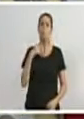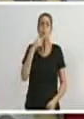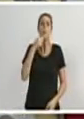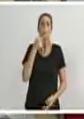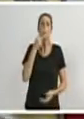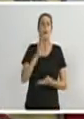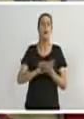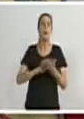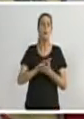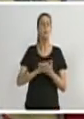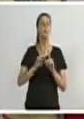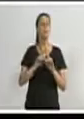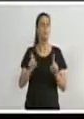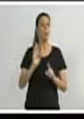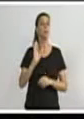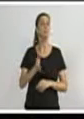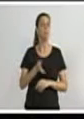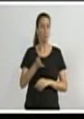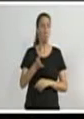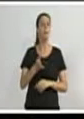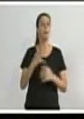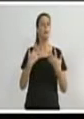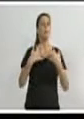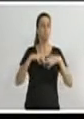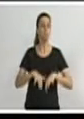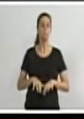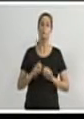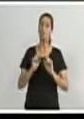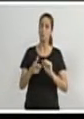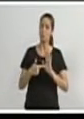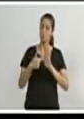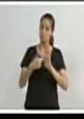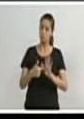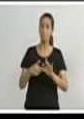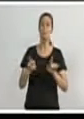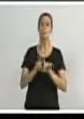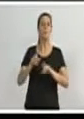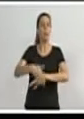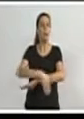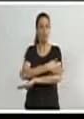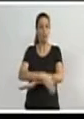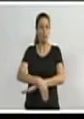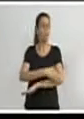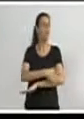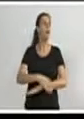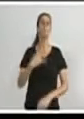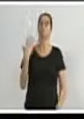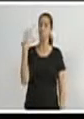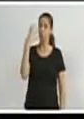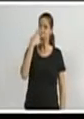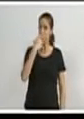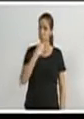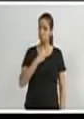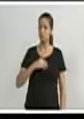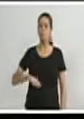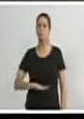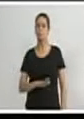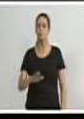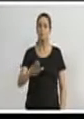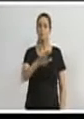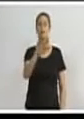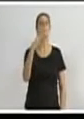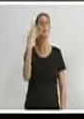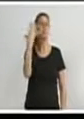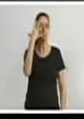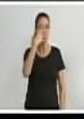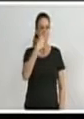está também funcionando. Tem a Cholofoto, Larim, eu pude também acompanhar o andamento daquela rua. E está muito bonito, está bem adiantada.